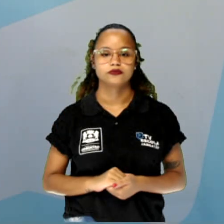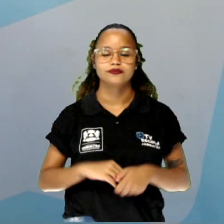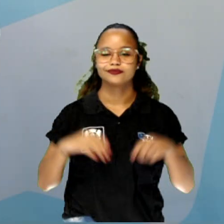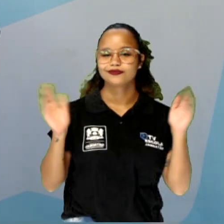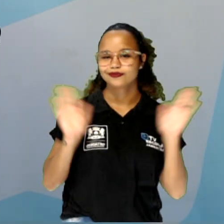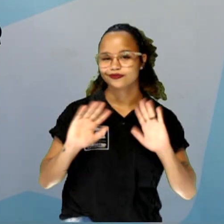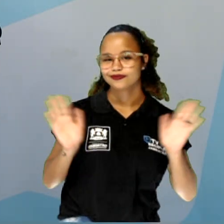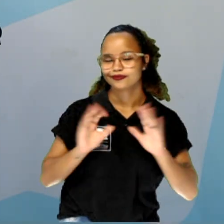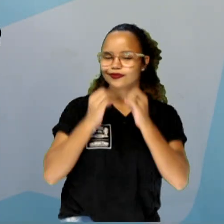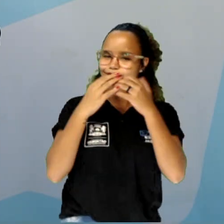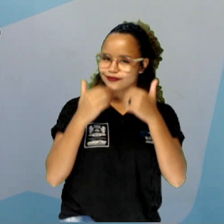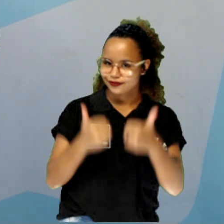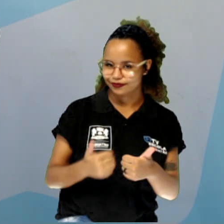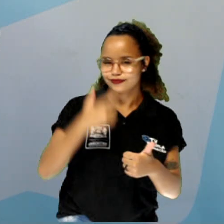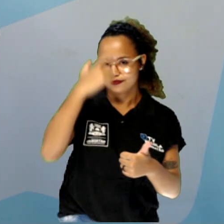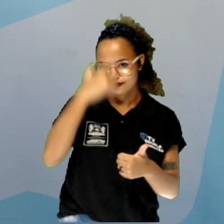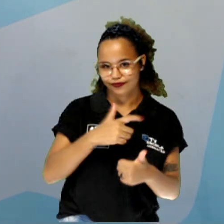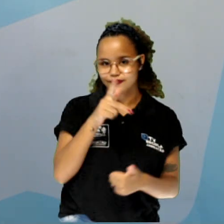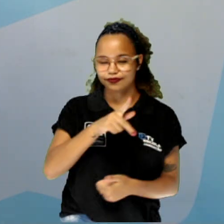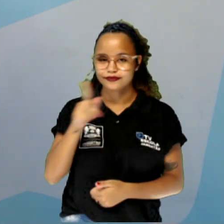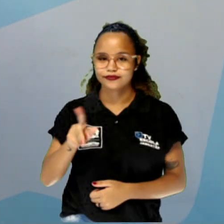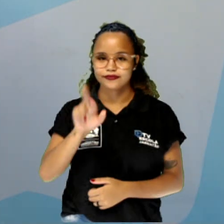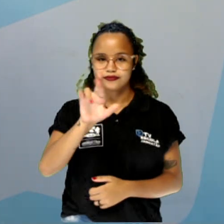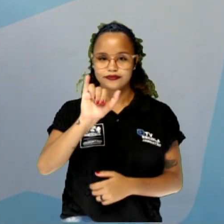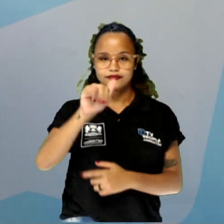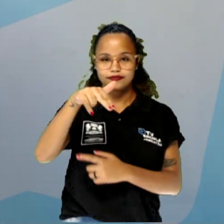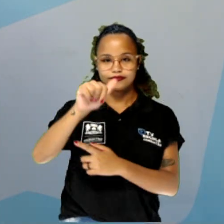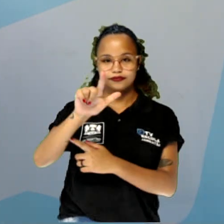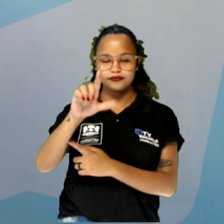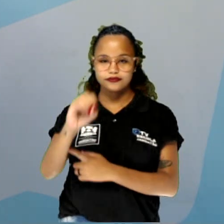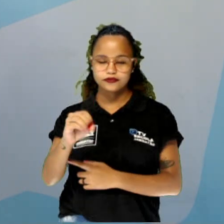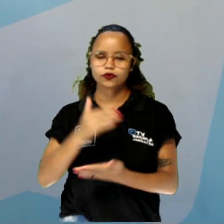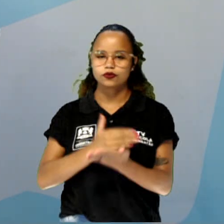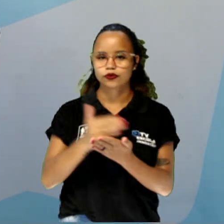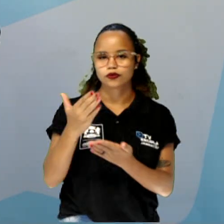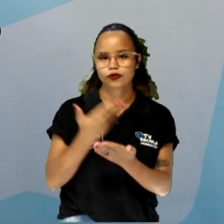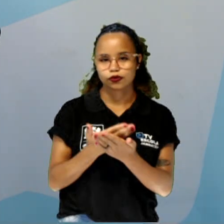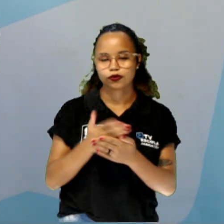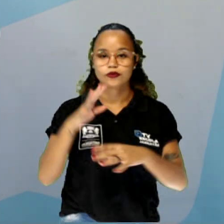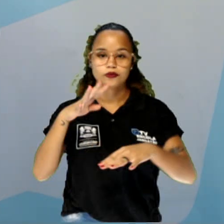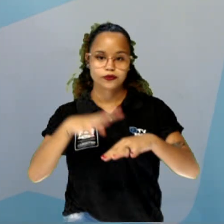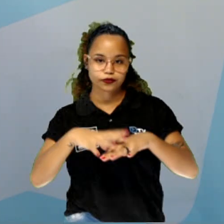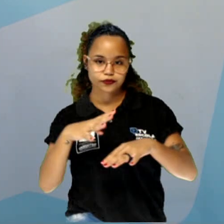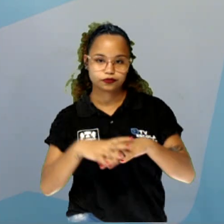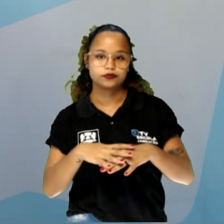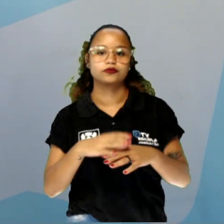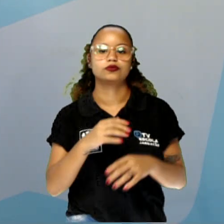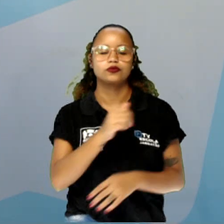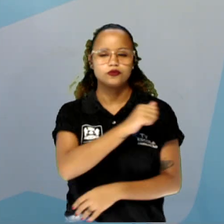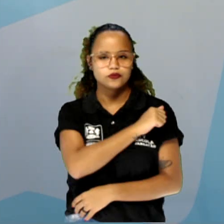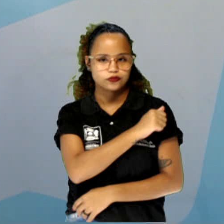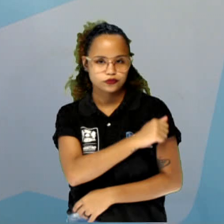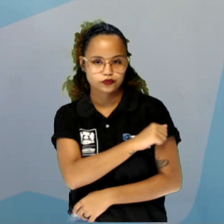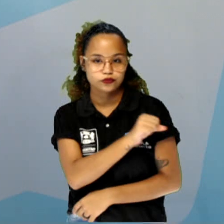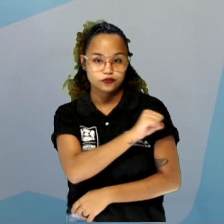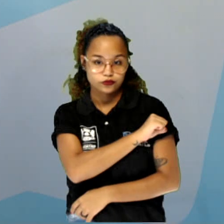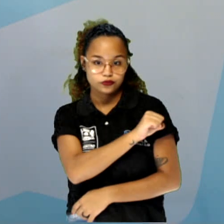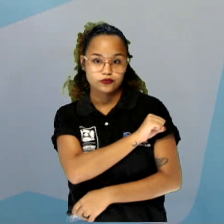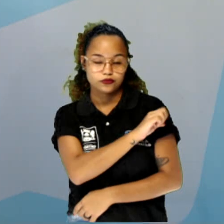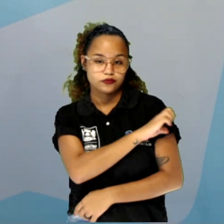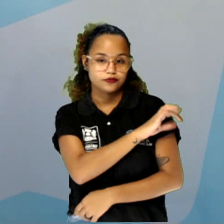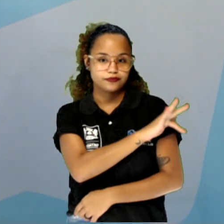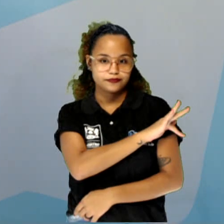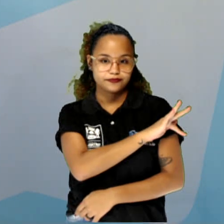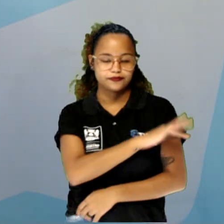Olá minha gente, tudo bom? Aqui é o professor Rinaldo Beltrão. Vamos começar mais uma aula de matemática para os estudantes do oitavo ano do ensino